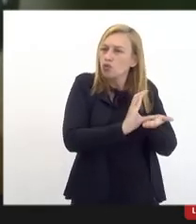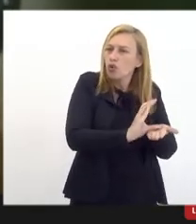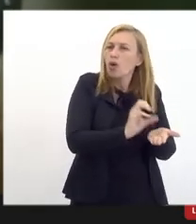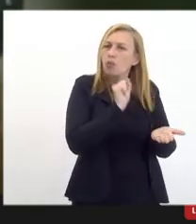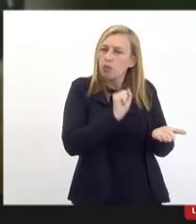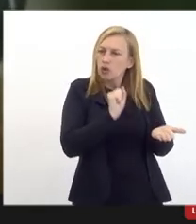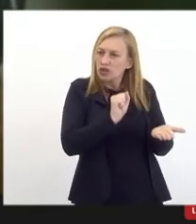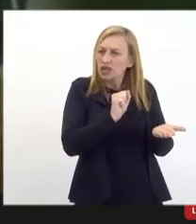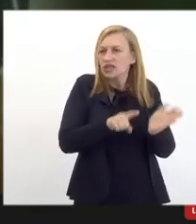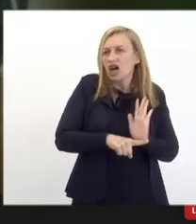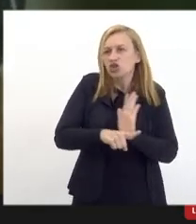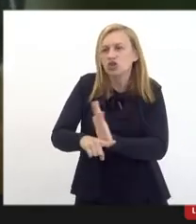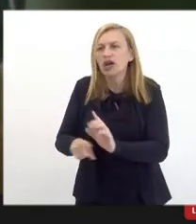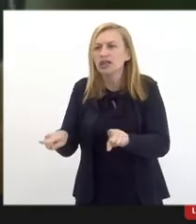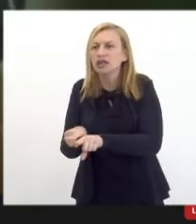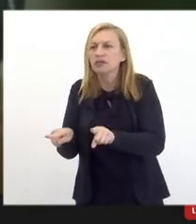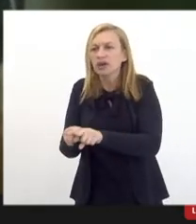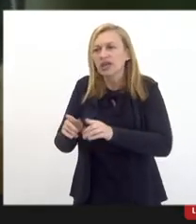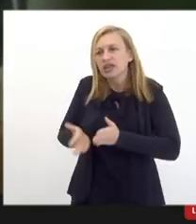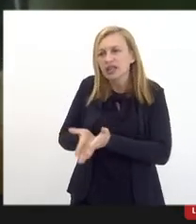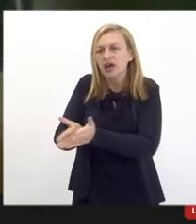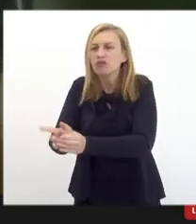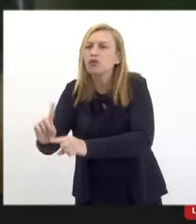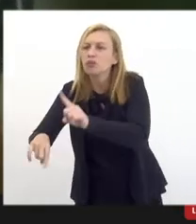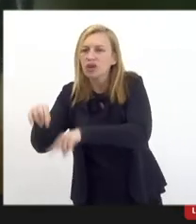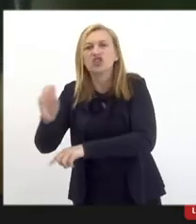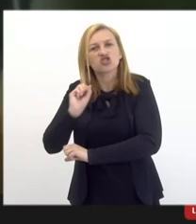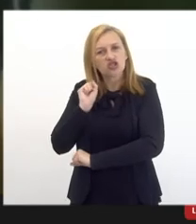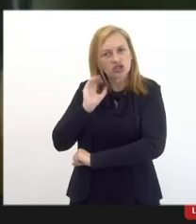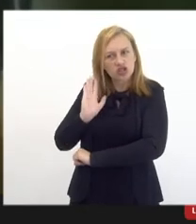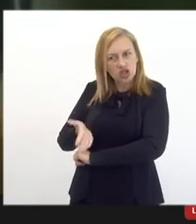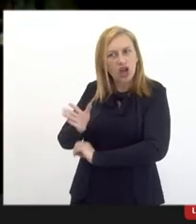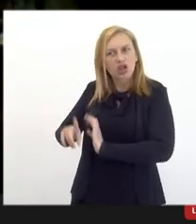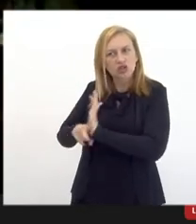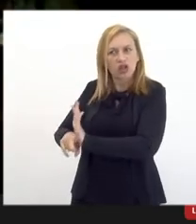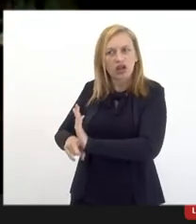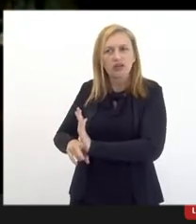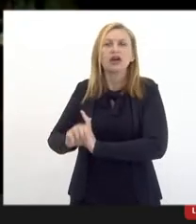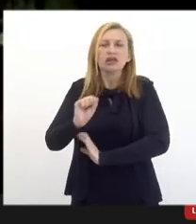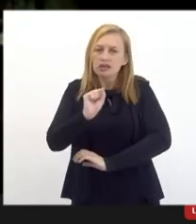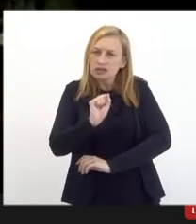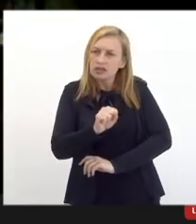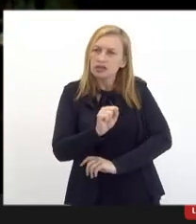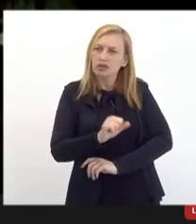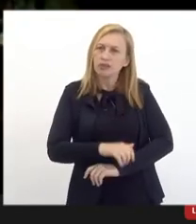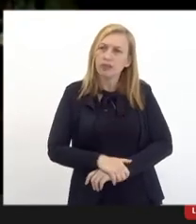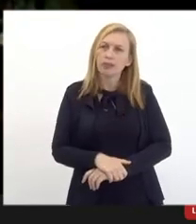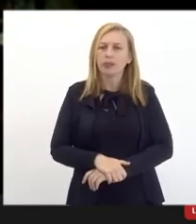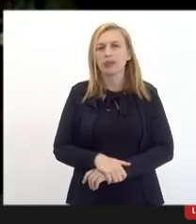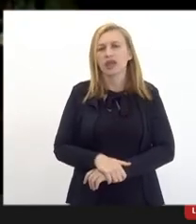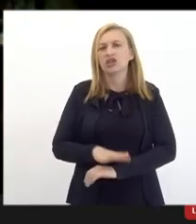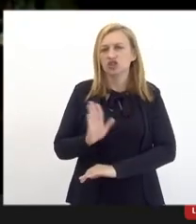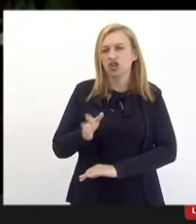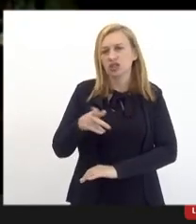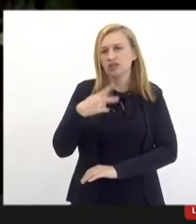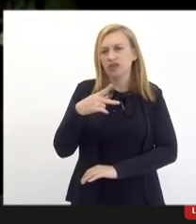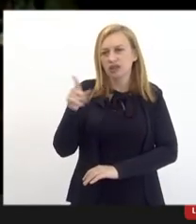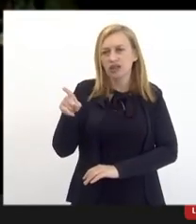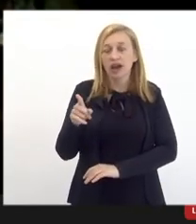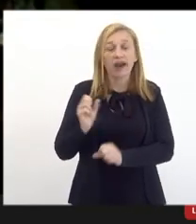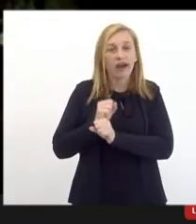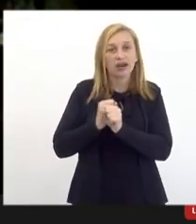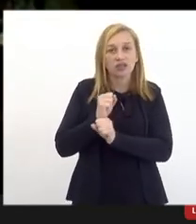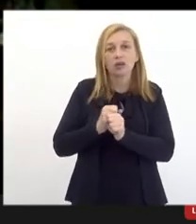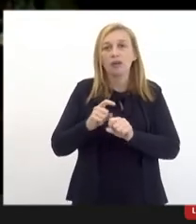financiar também nave e peças já ajudava. Esse é um pleito nosso que está colocado lá já há muito